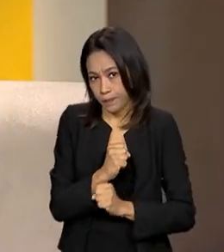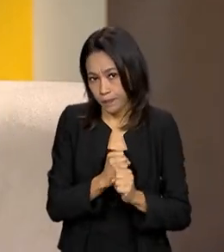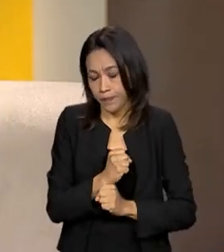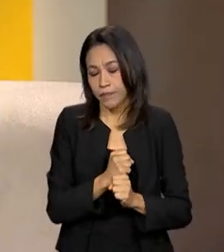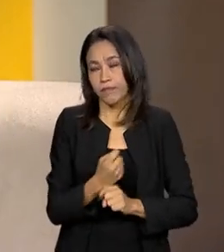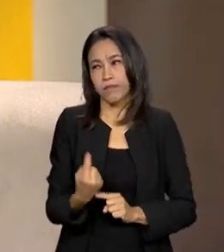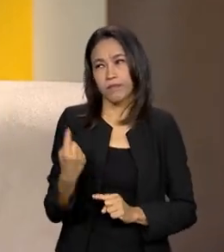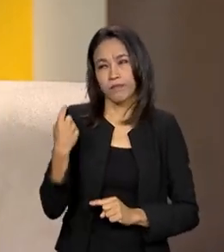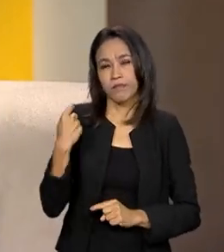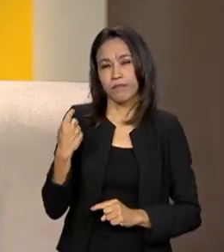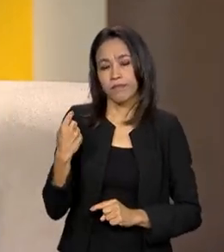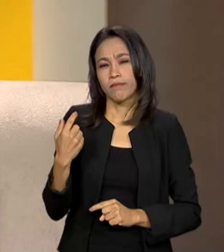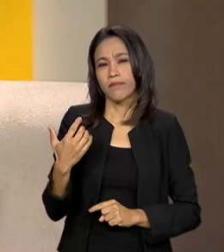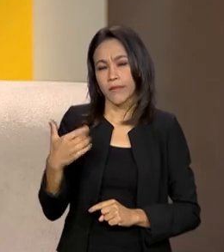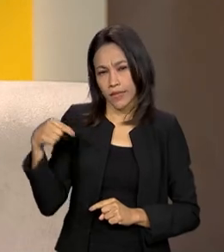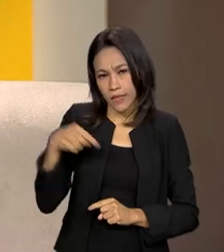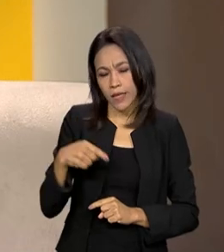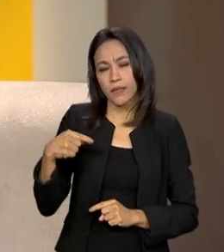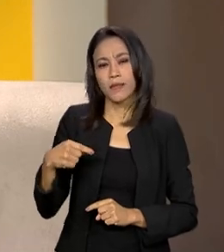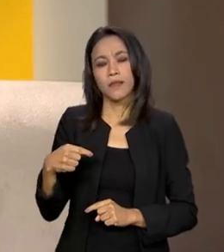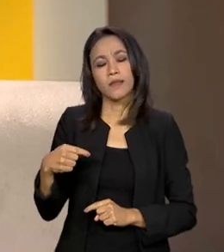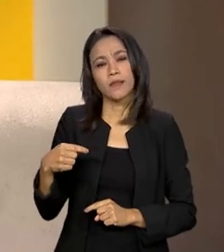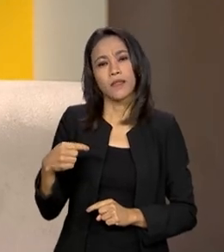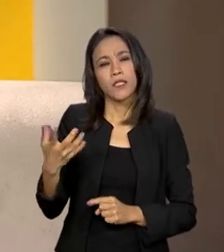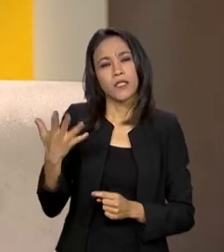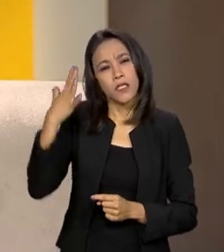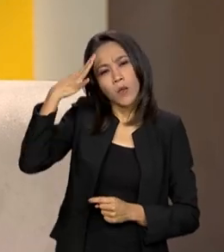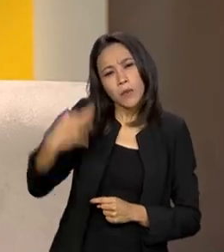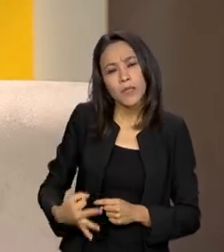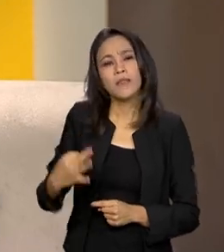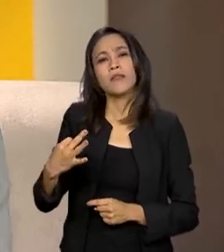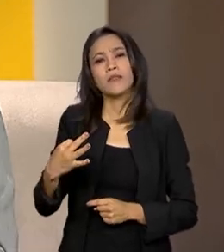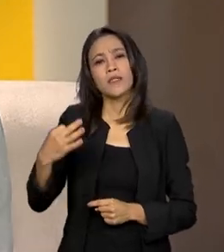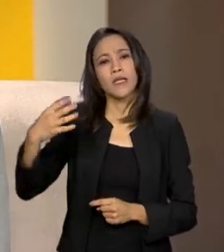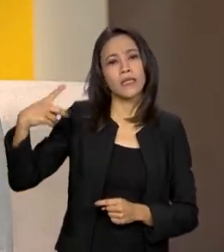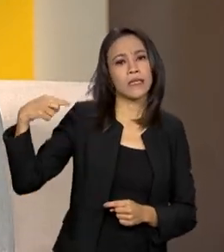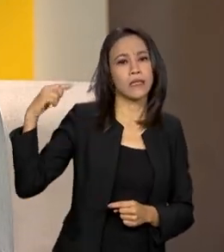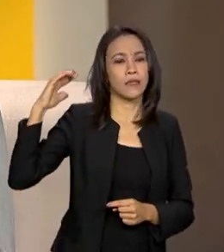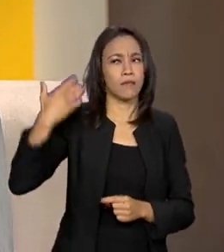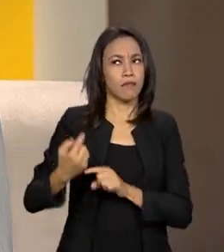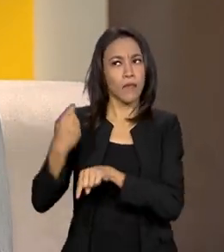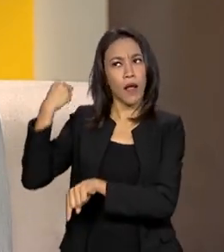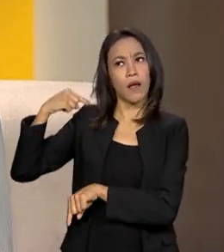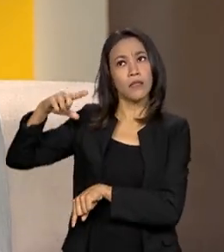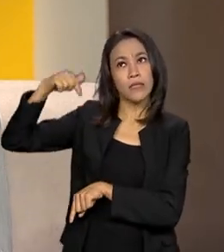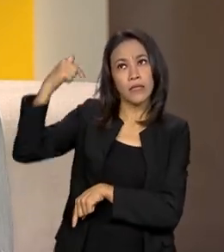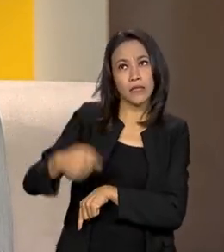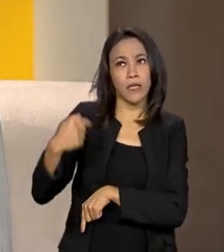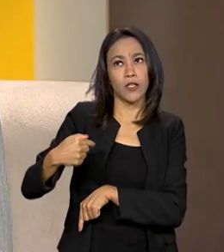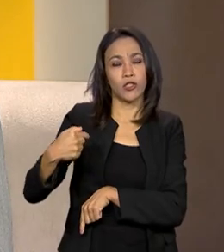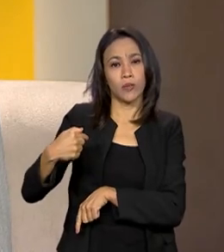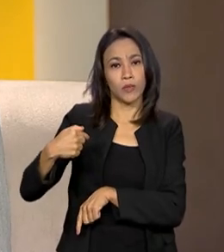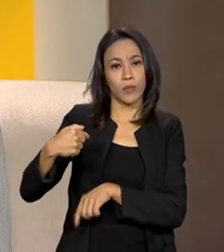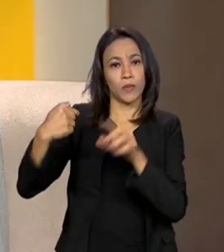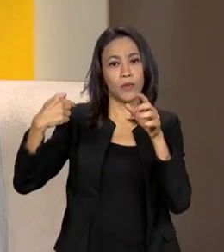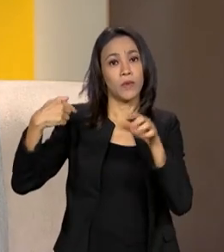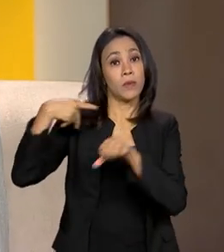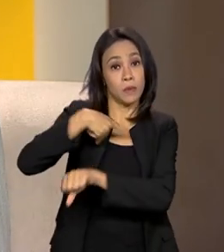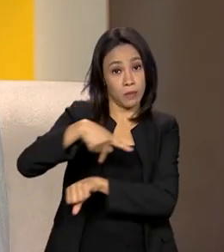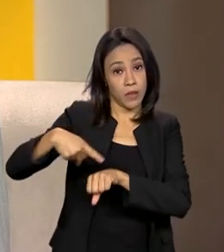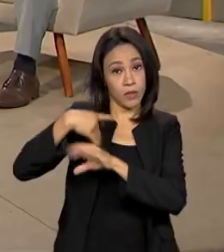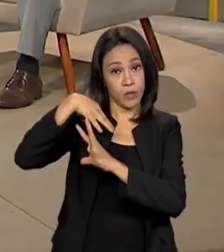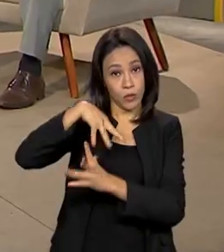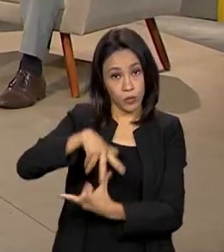em meados dessa execução, uma leitura que nos colocou na sétima posição e depois a gente, na próxima